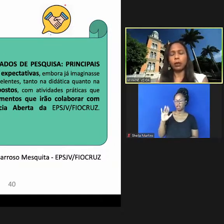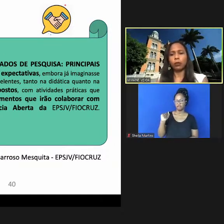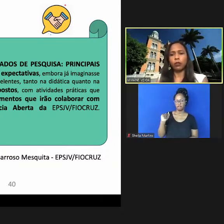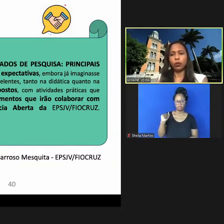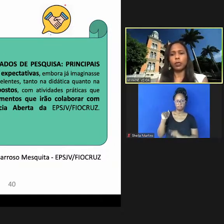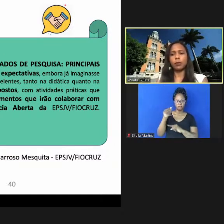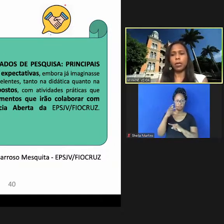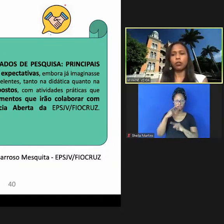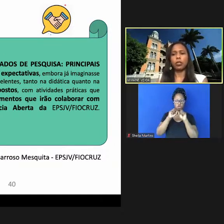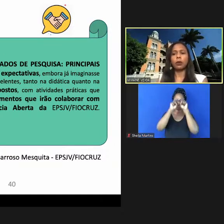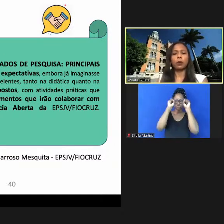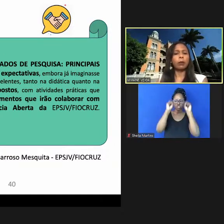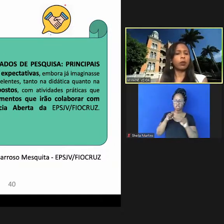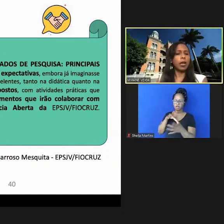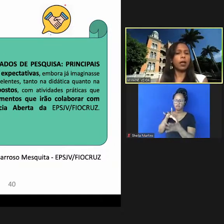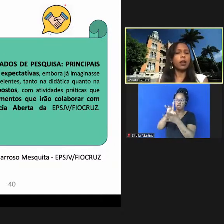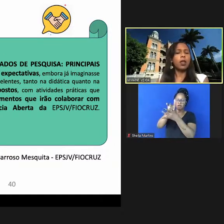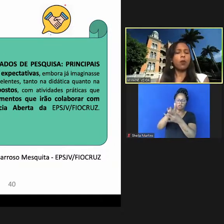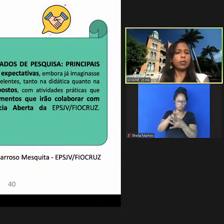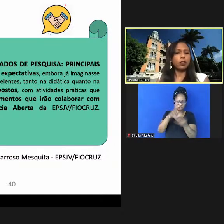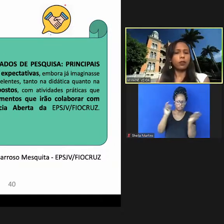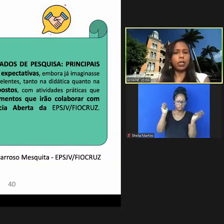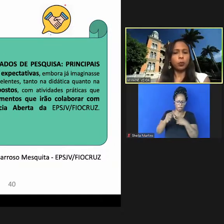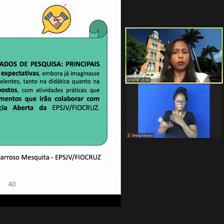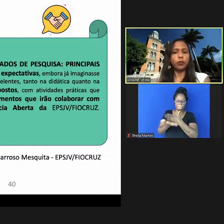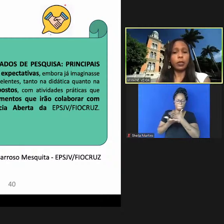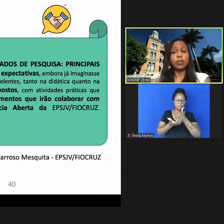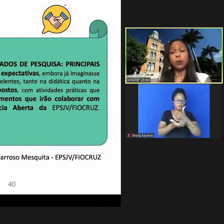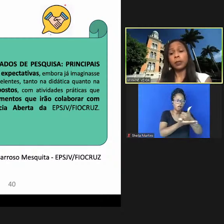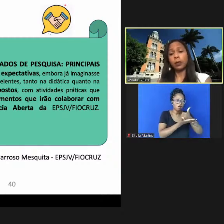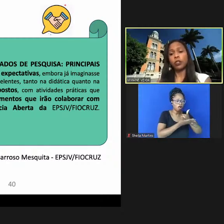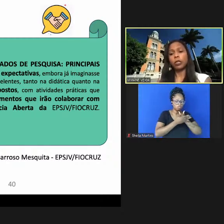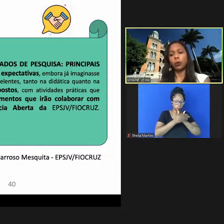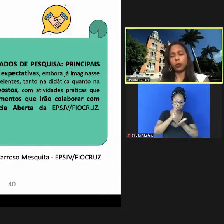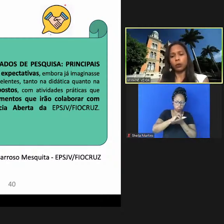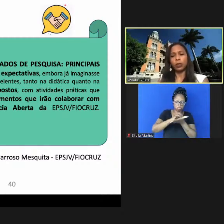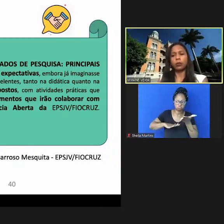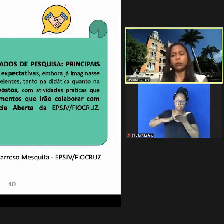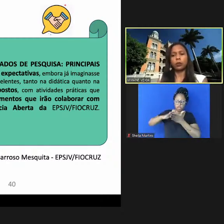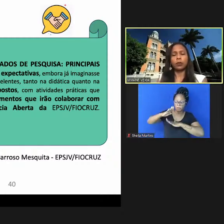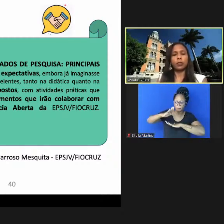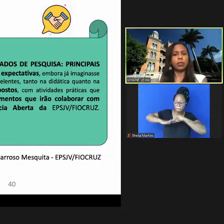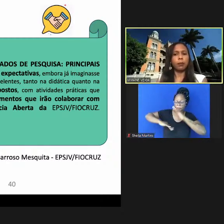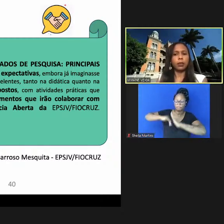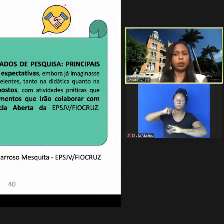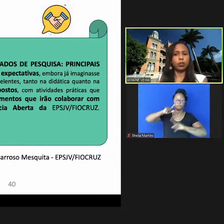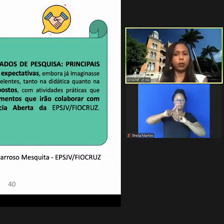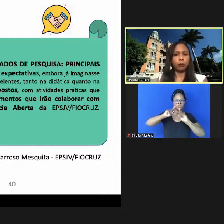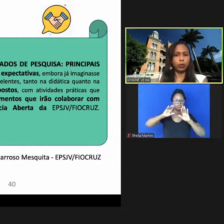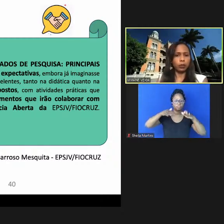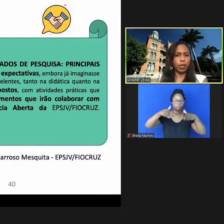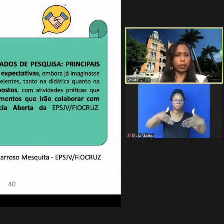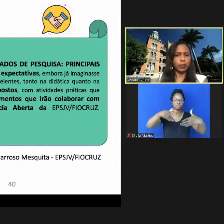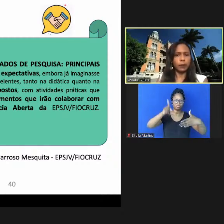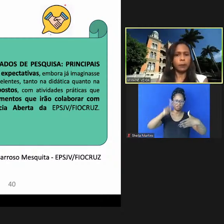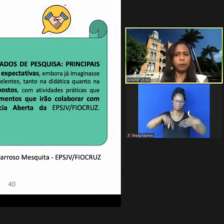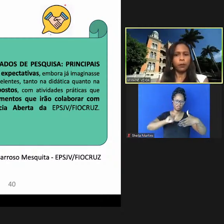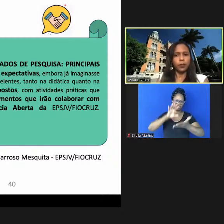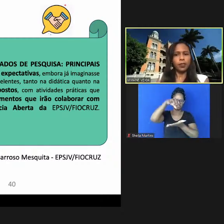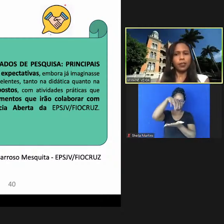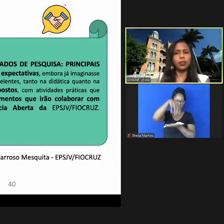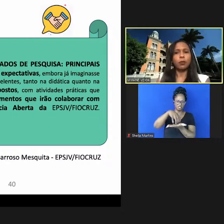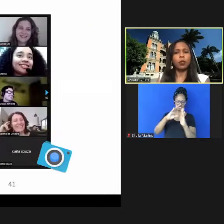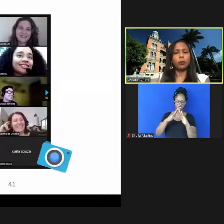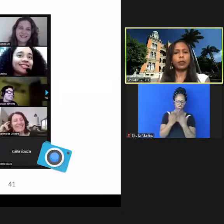agregaram novos conhecimentos que irão colaborar com as atividades profissionais especialmente na atuação dele do Núcleo de Ciência Aberta da Escola Politécnica